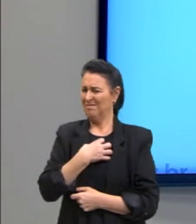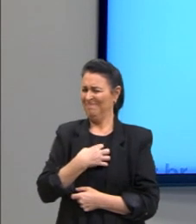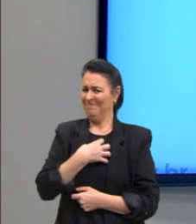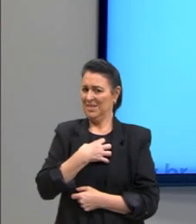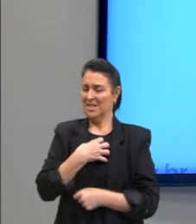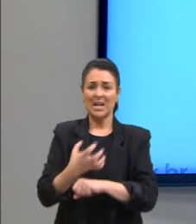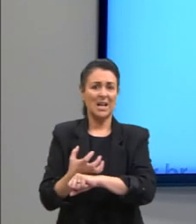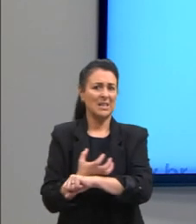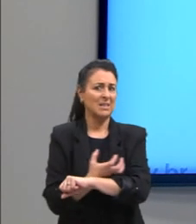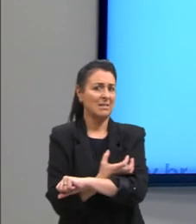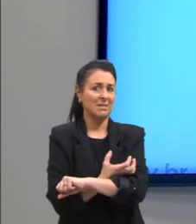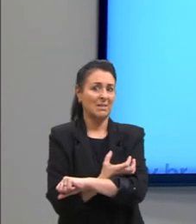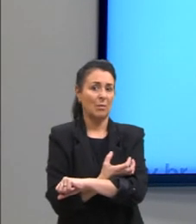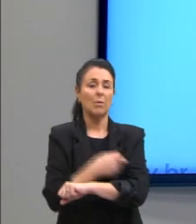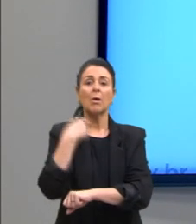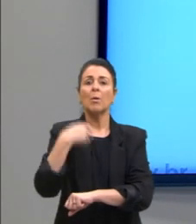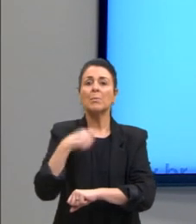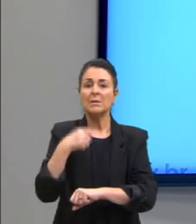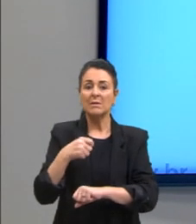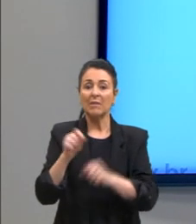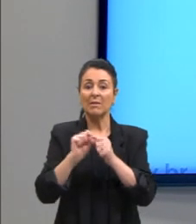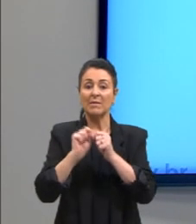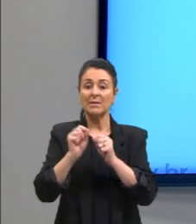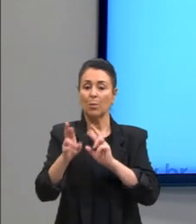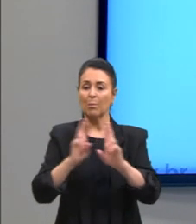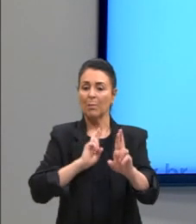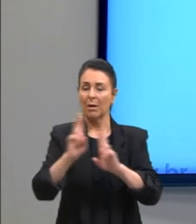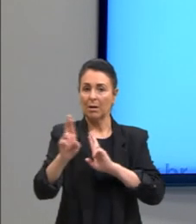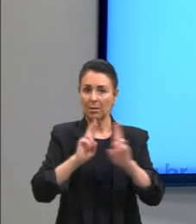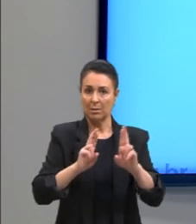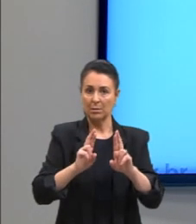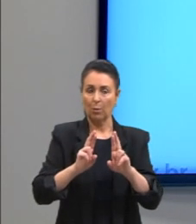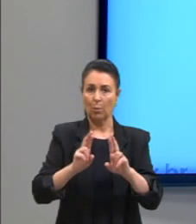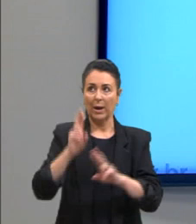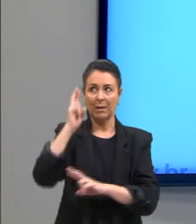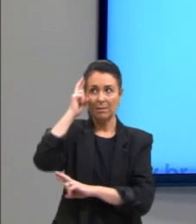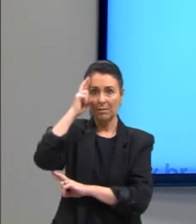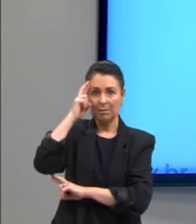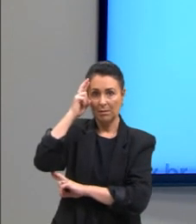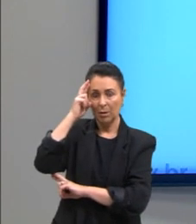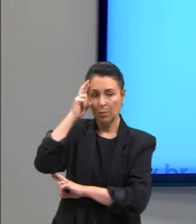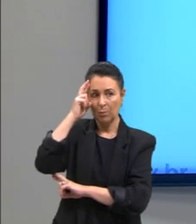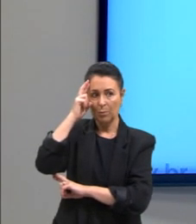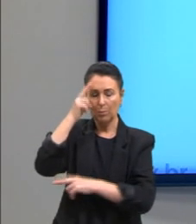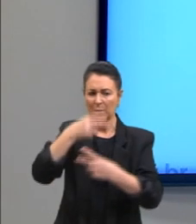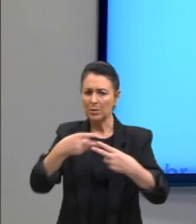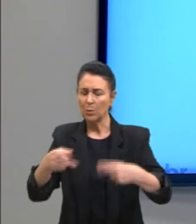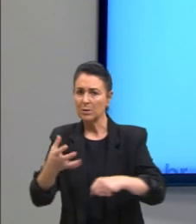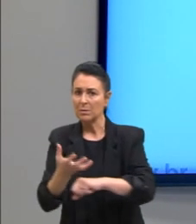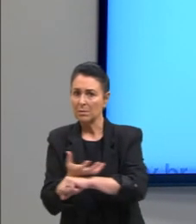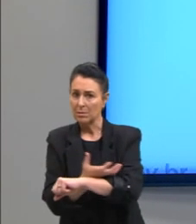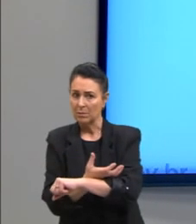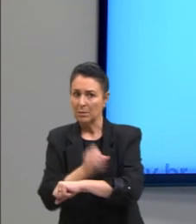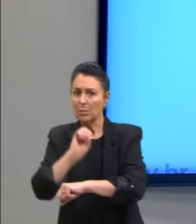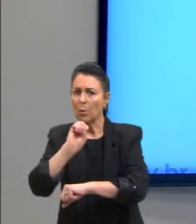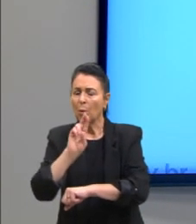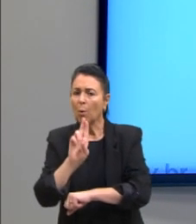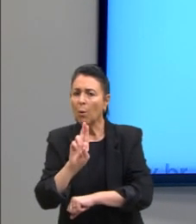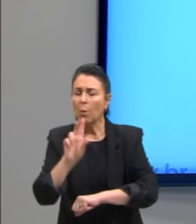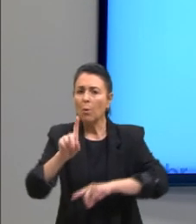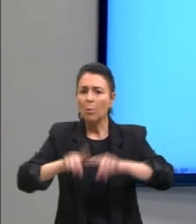E era preciso estabelecer uma relação entre objeto racional e objeto sensível ou material que